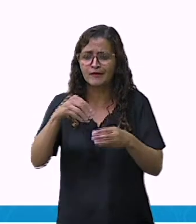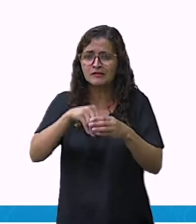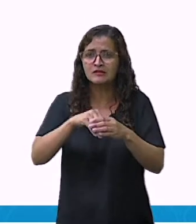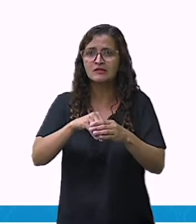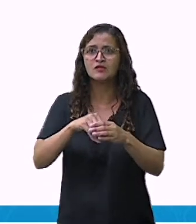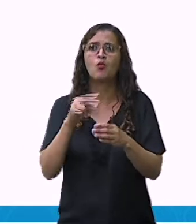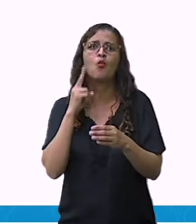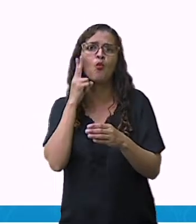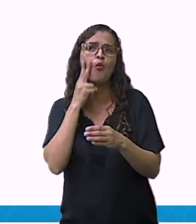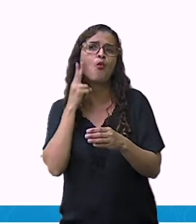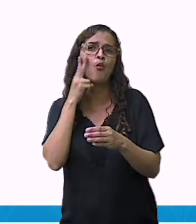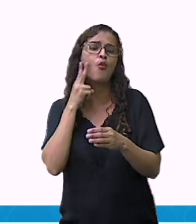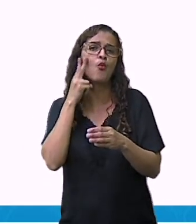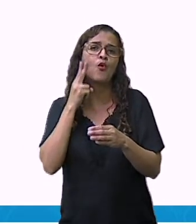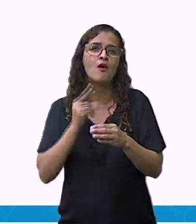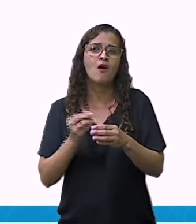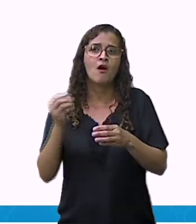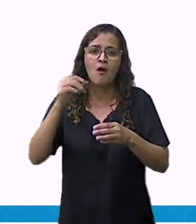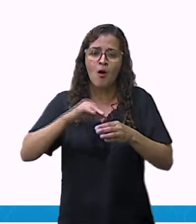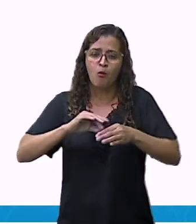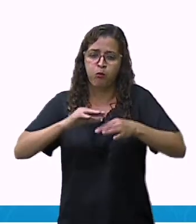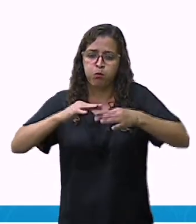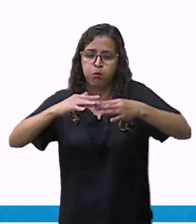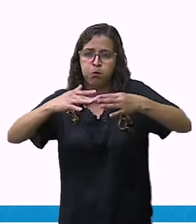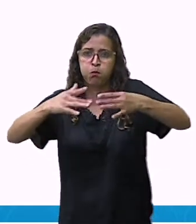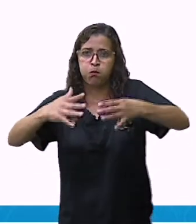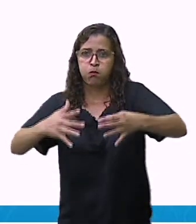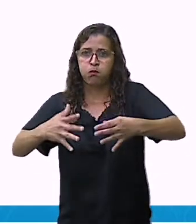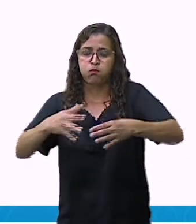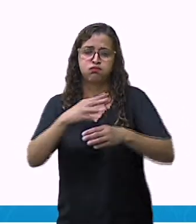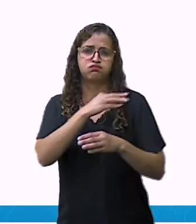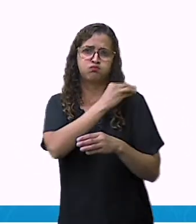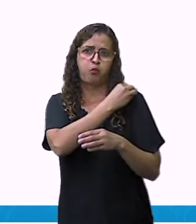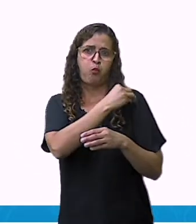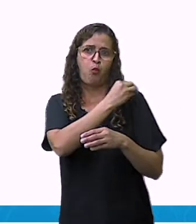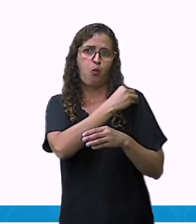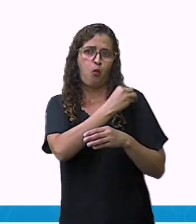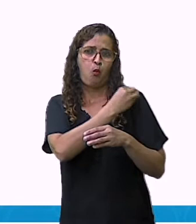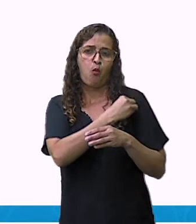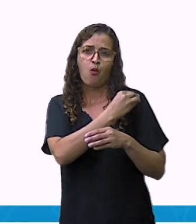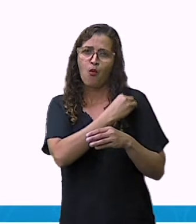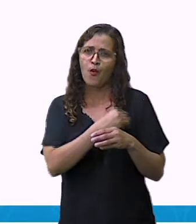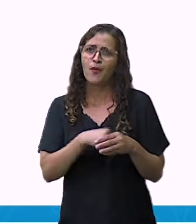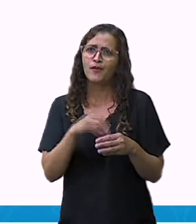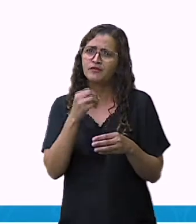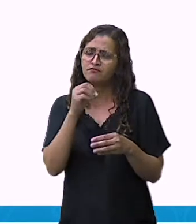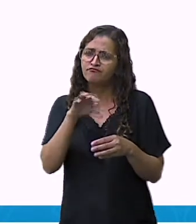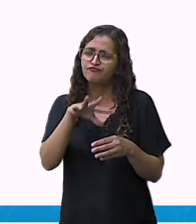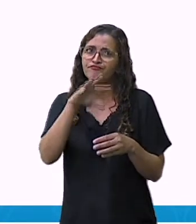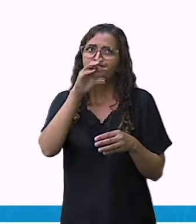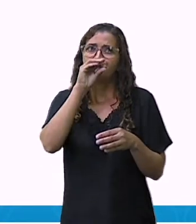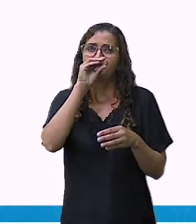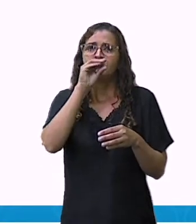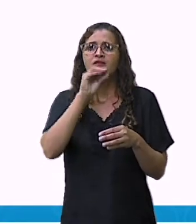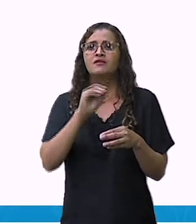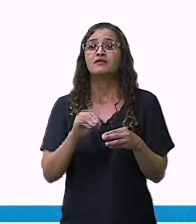no vinho. E o álcool para ter também aquele cheiro e ter também a sua